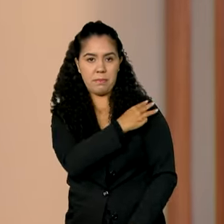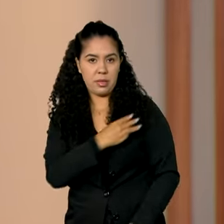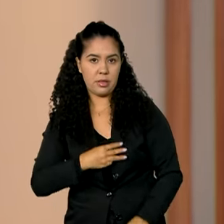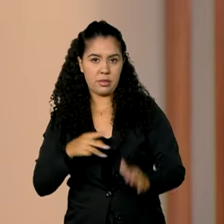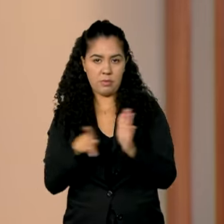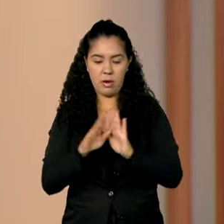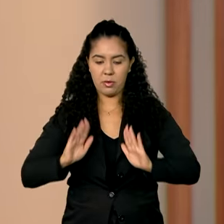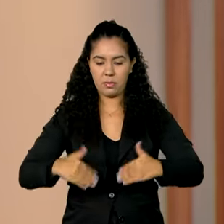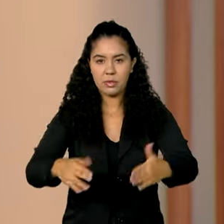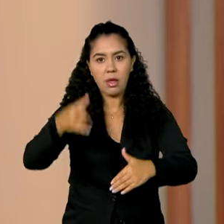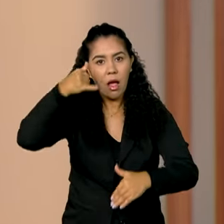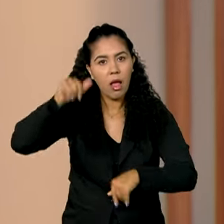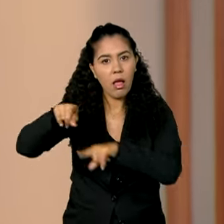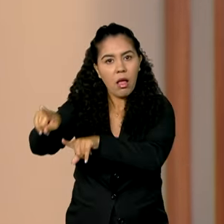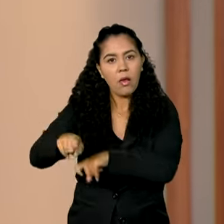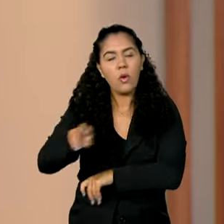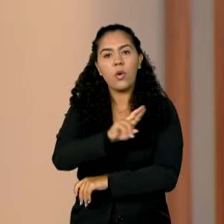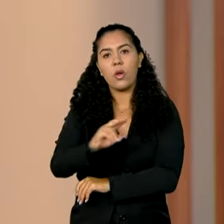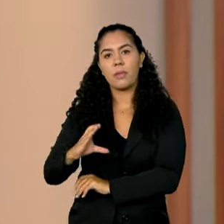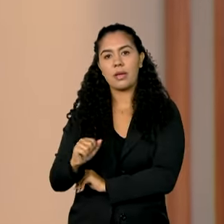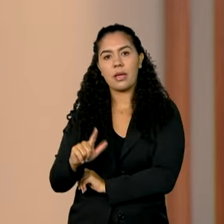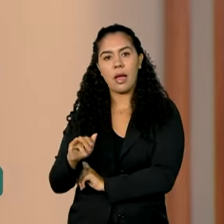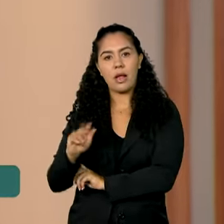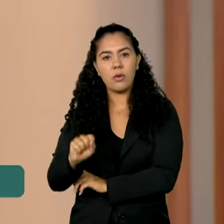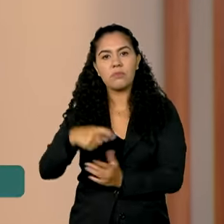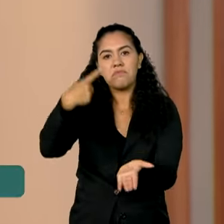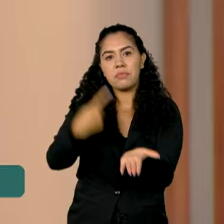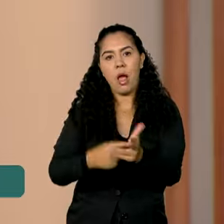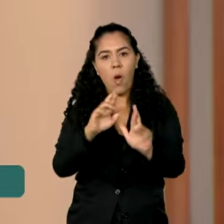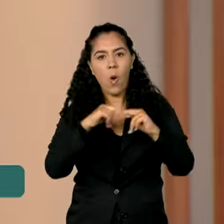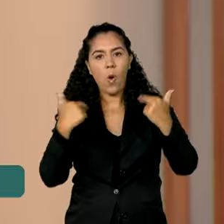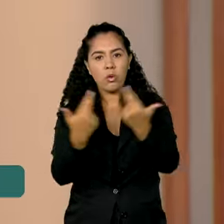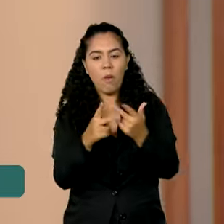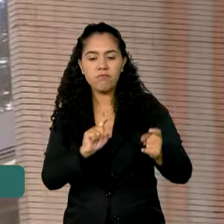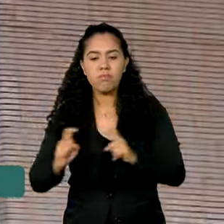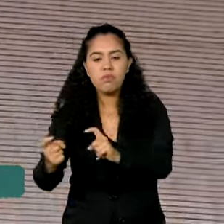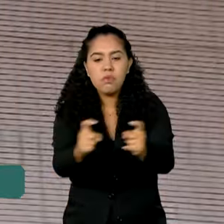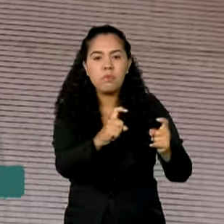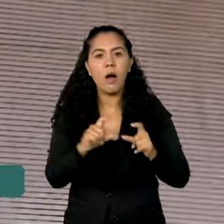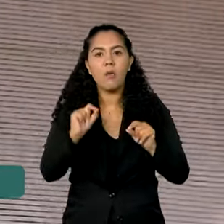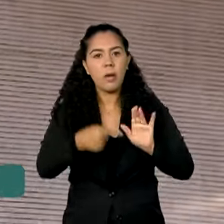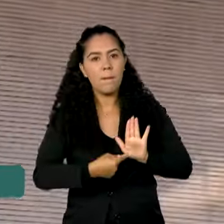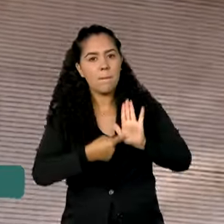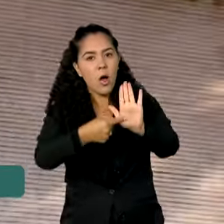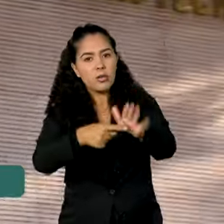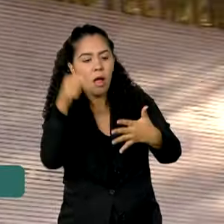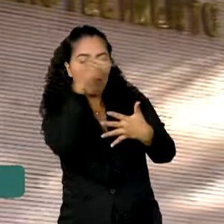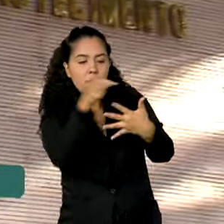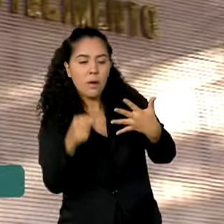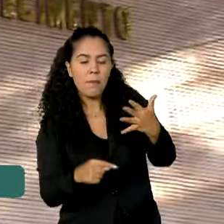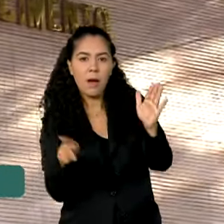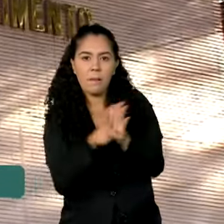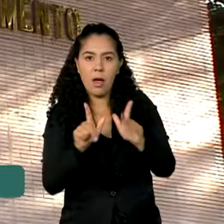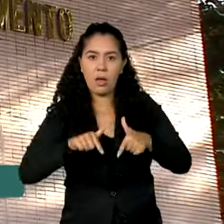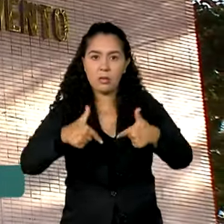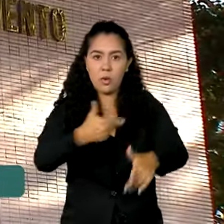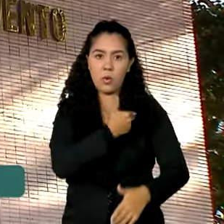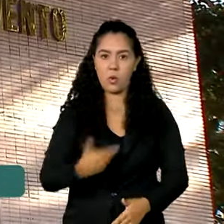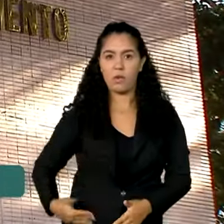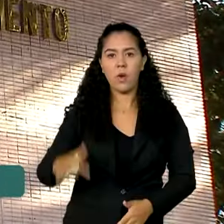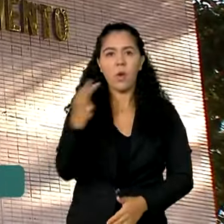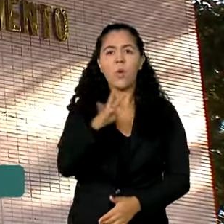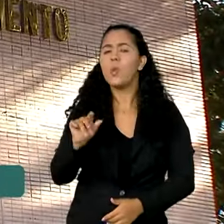Fávaro, se reuniu com representantes da Agropecuária Brasileira para apresentar um balanço das ações do governo federal de